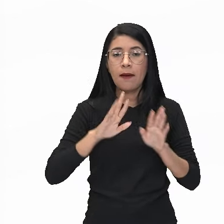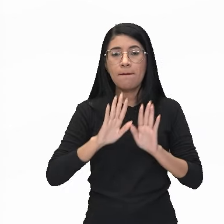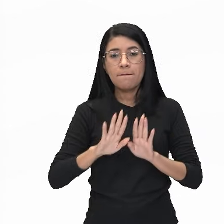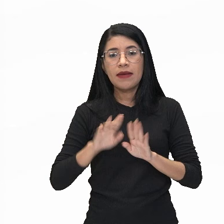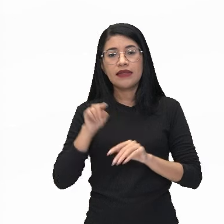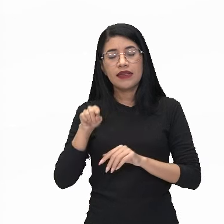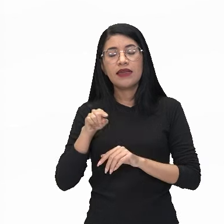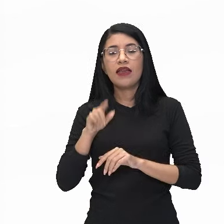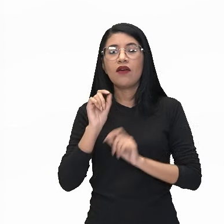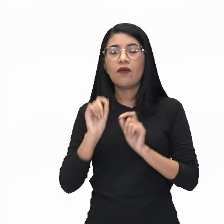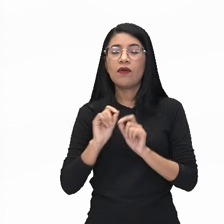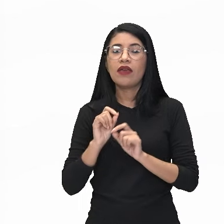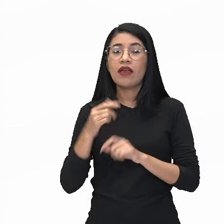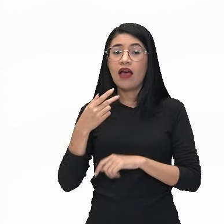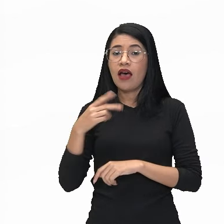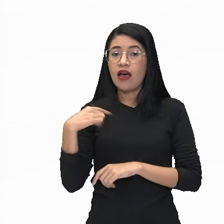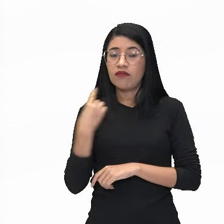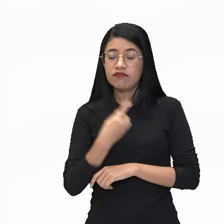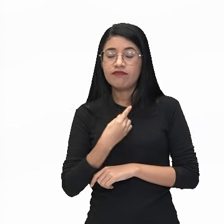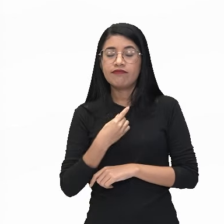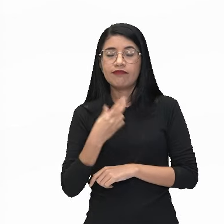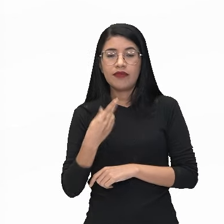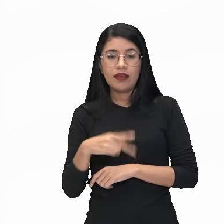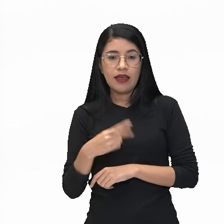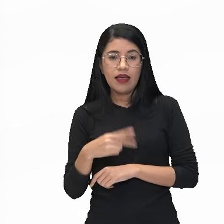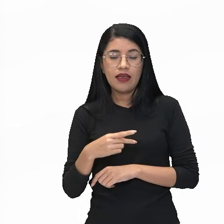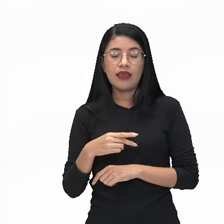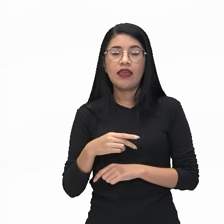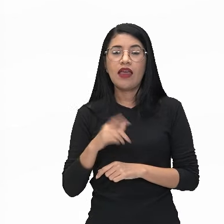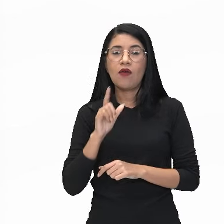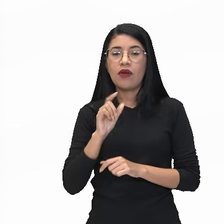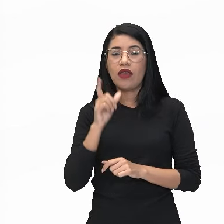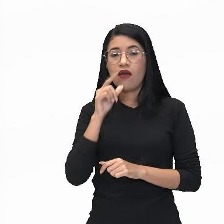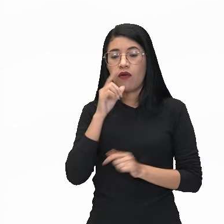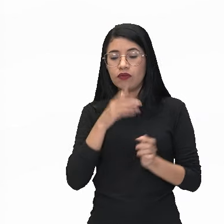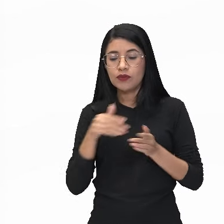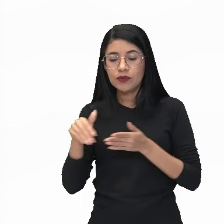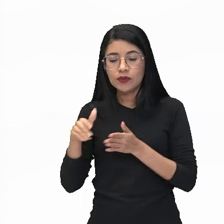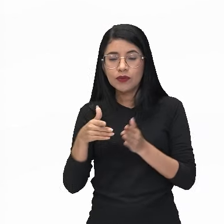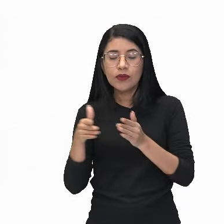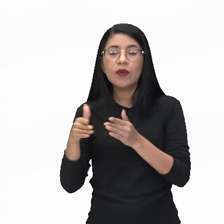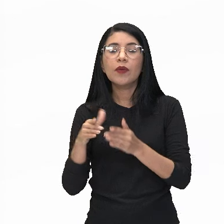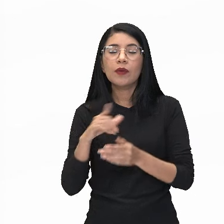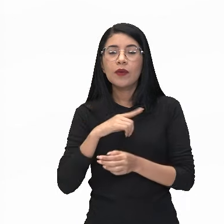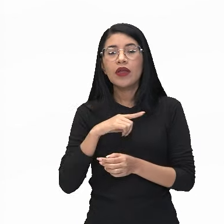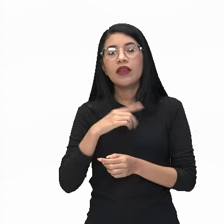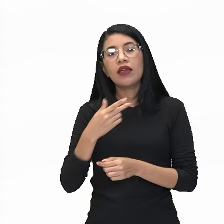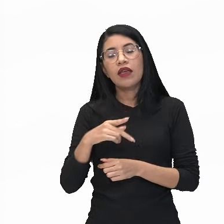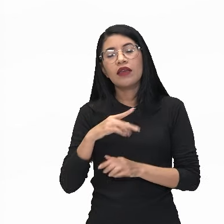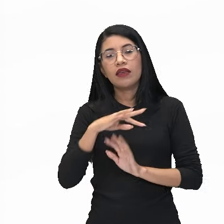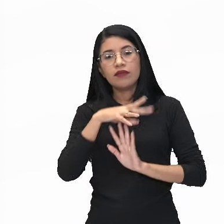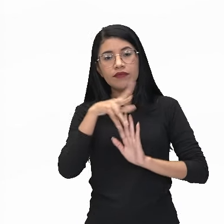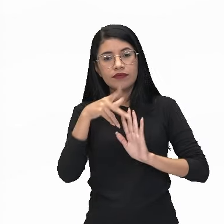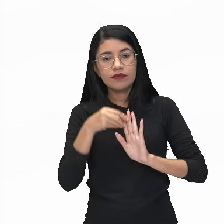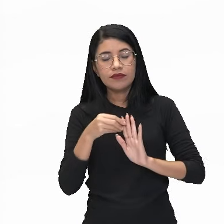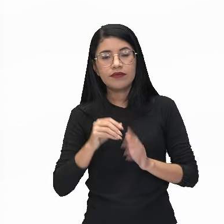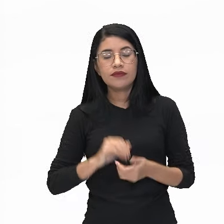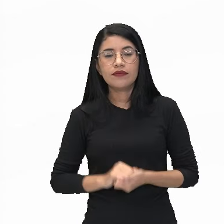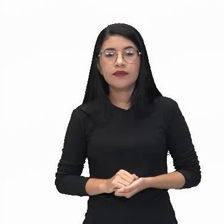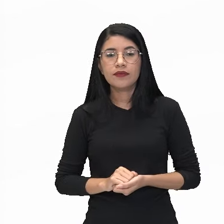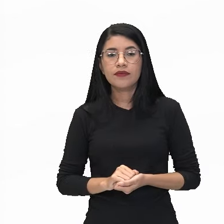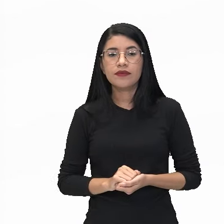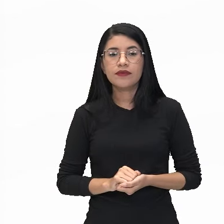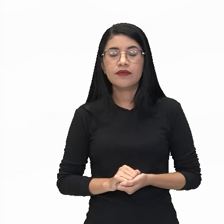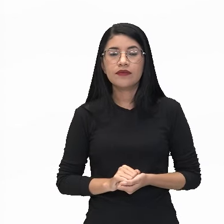Ao que a piscina, a nossa piscina, é o nosso rio, é o nosso rio que nós temos aqui na Amazônia.